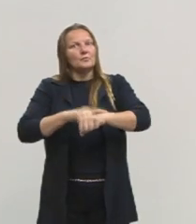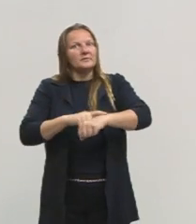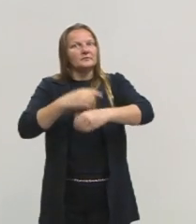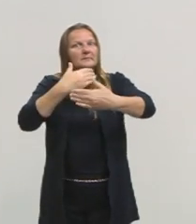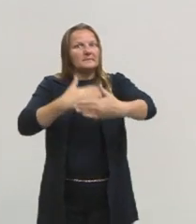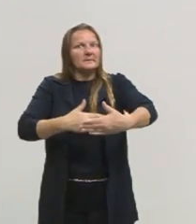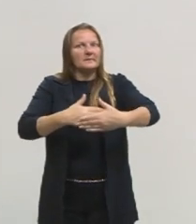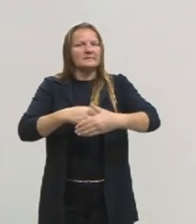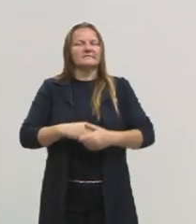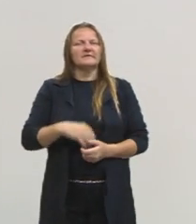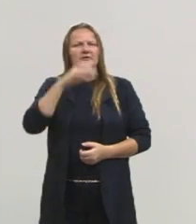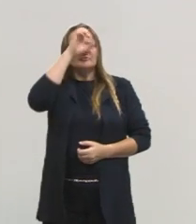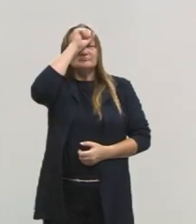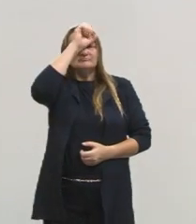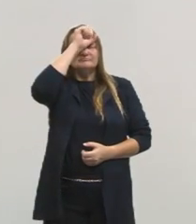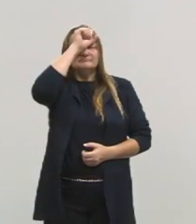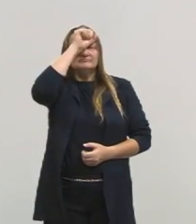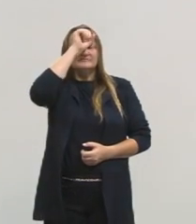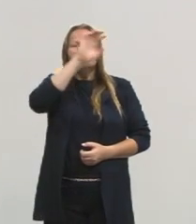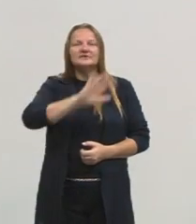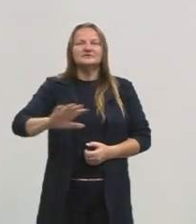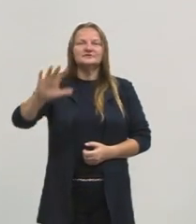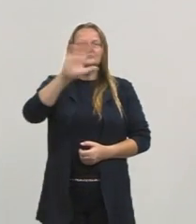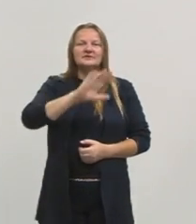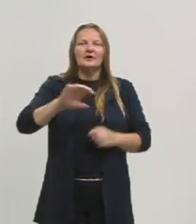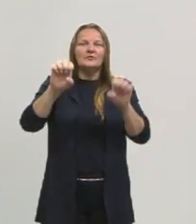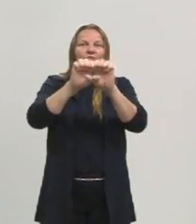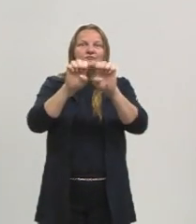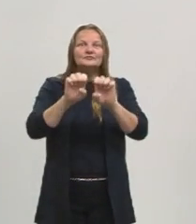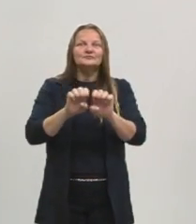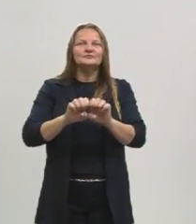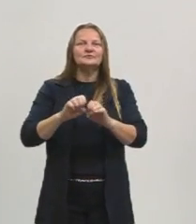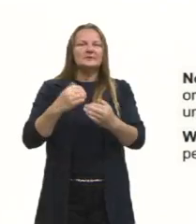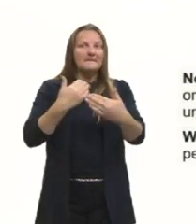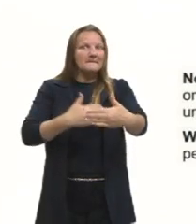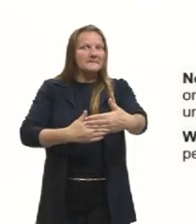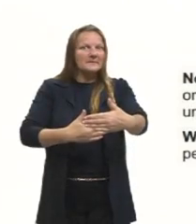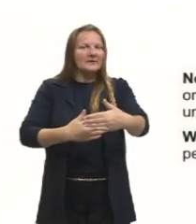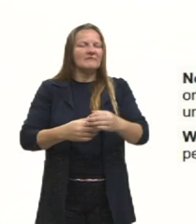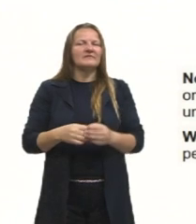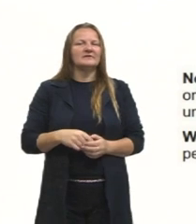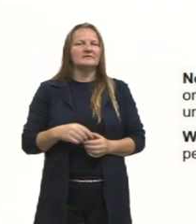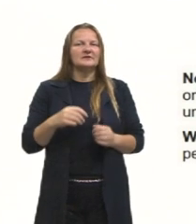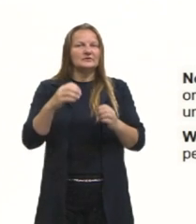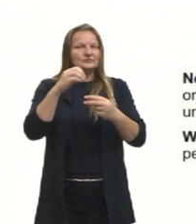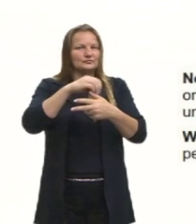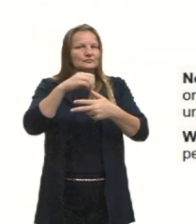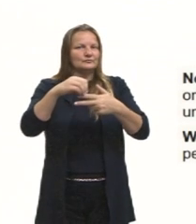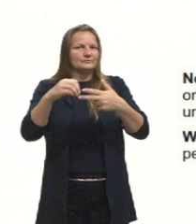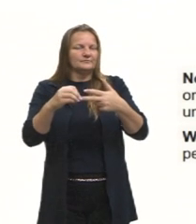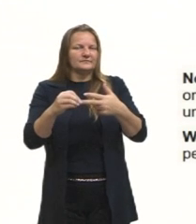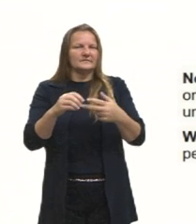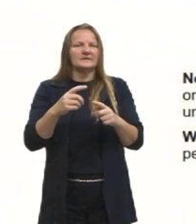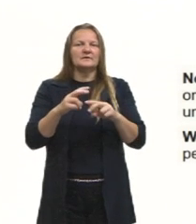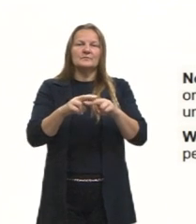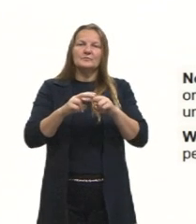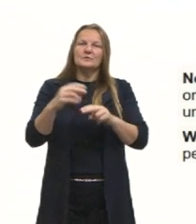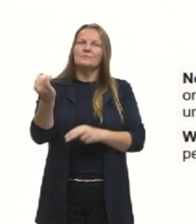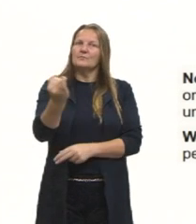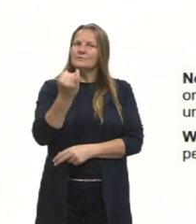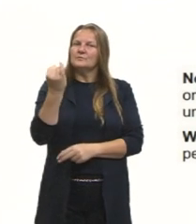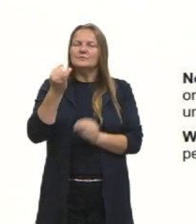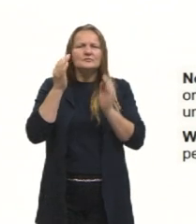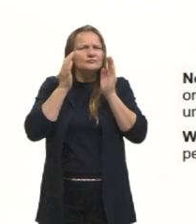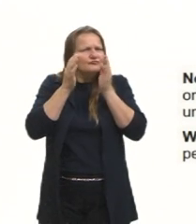questão do aprendizado e da questão do desempenho nessa prova do ENEM. E aí, então, eu tenho que